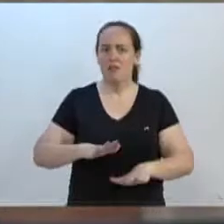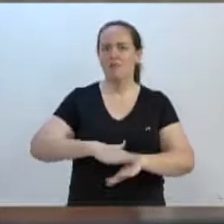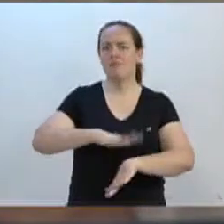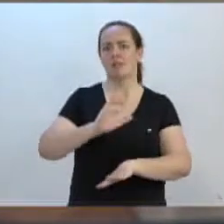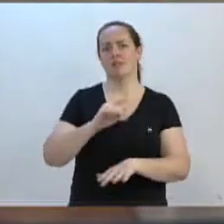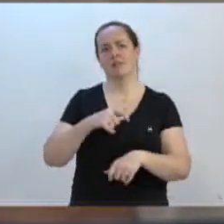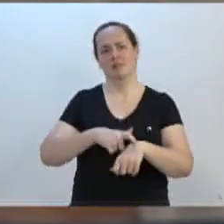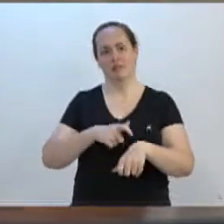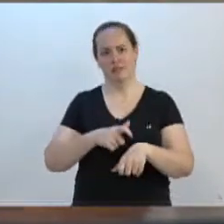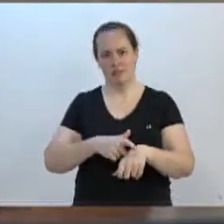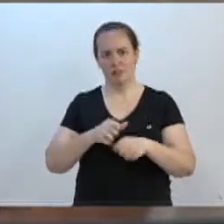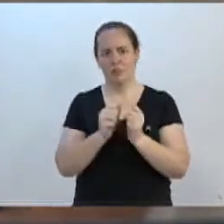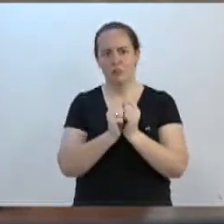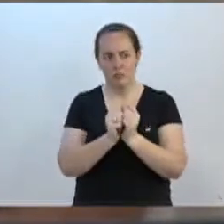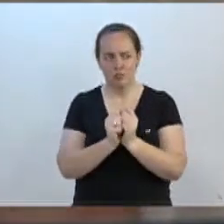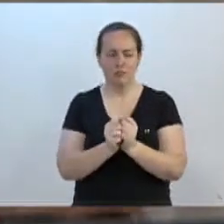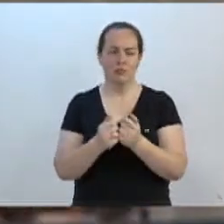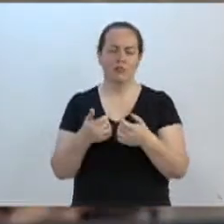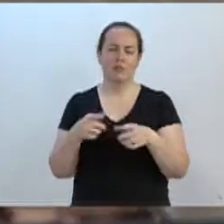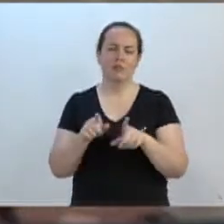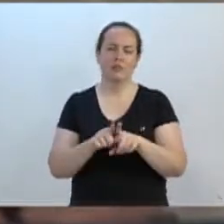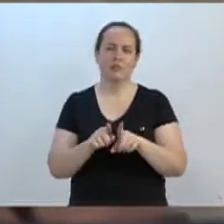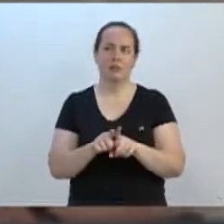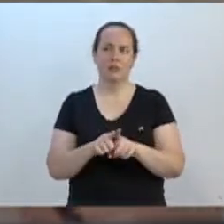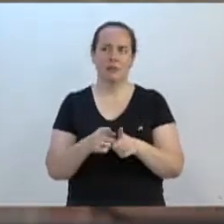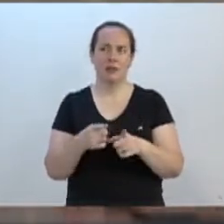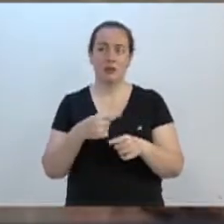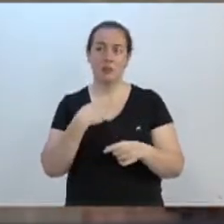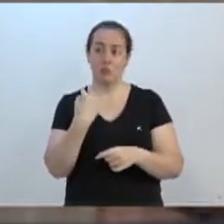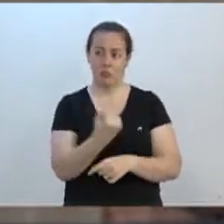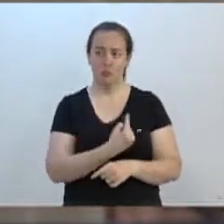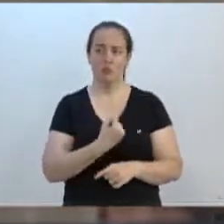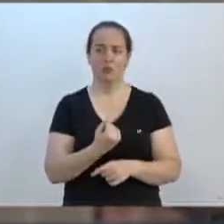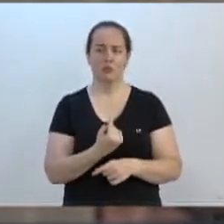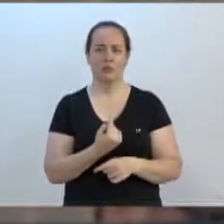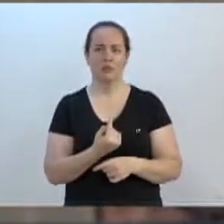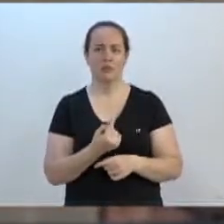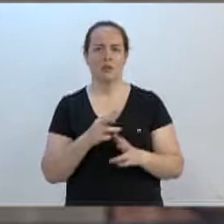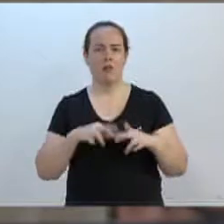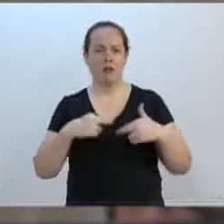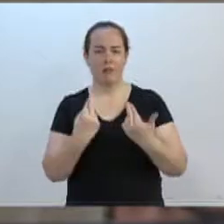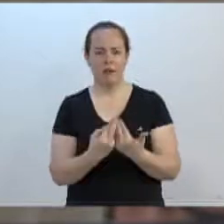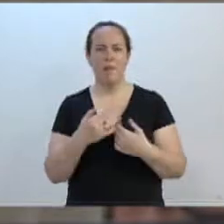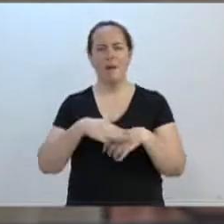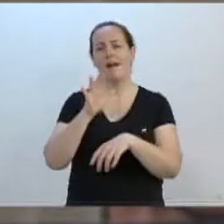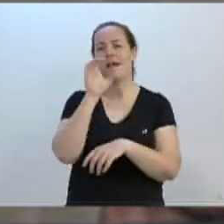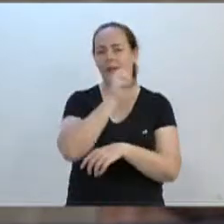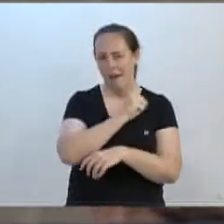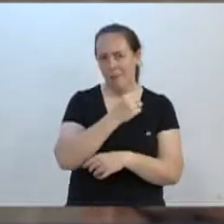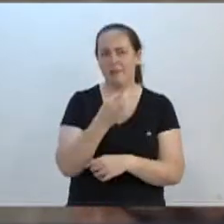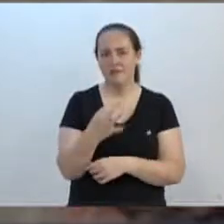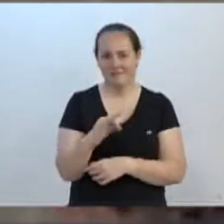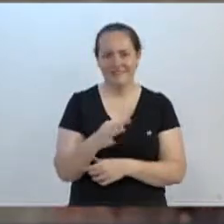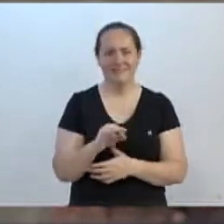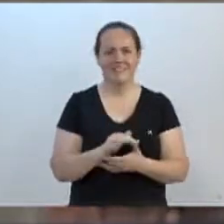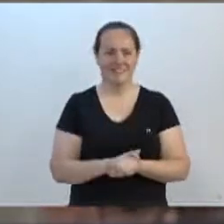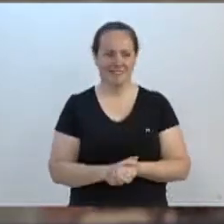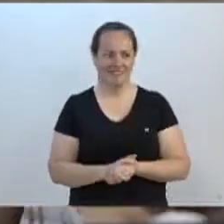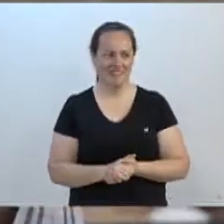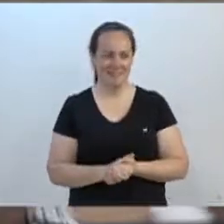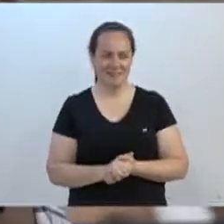o vereador Topaz é aqui. De certa forma, as nossas reuniões seriam mais rápidas e mais práticas.